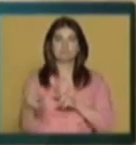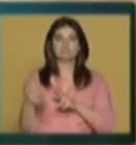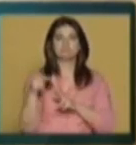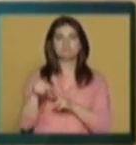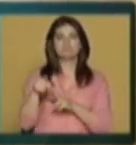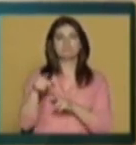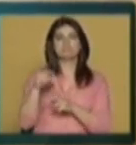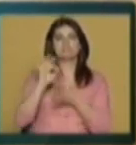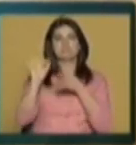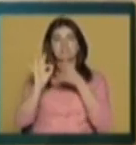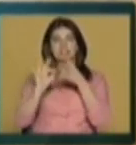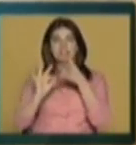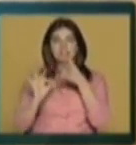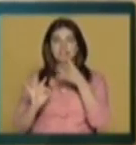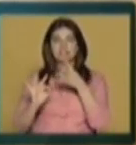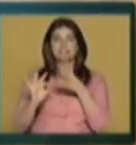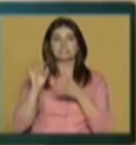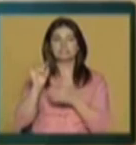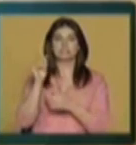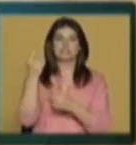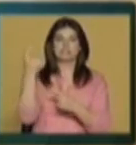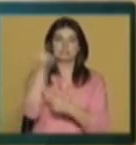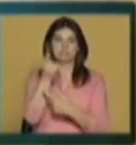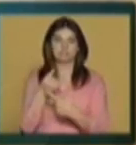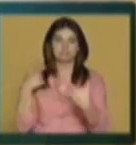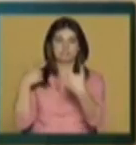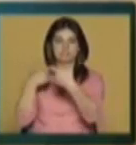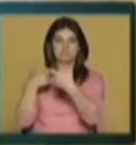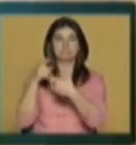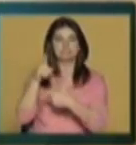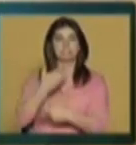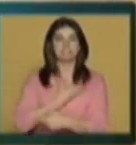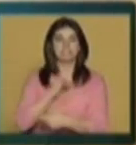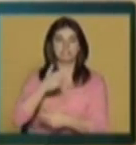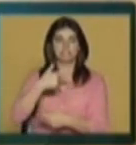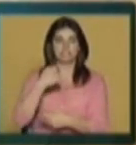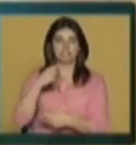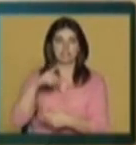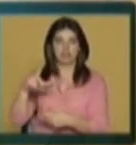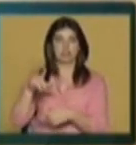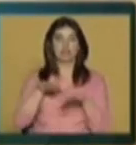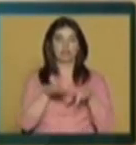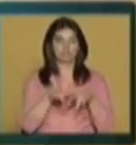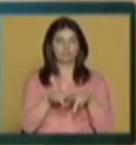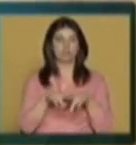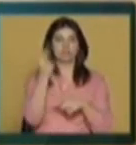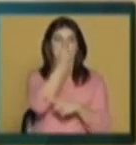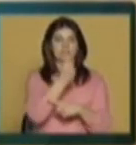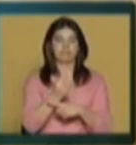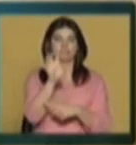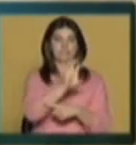com características estéticas relacionadas com a arte digital e com a computação estética.